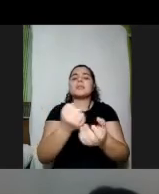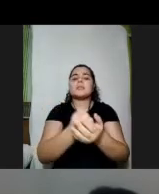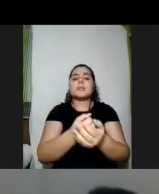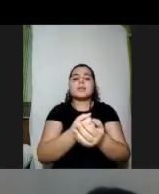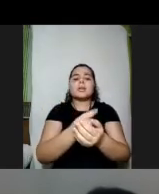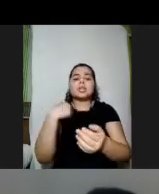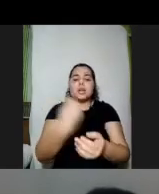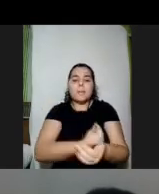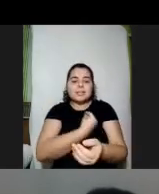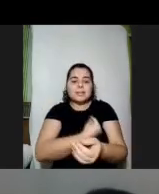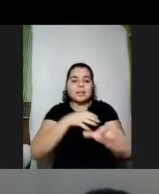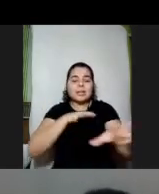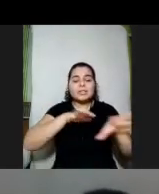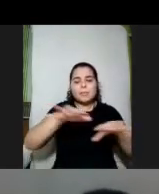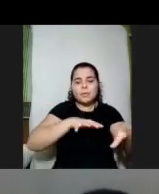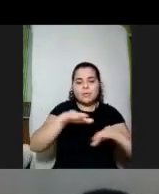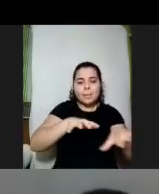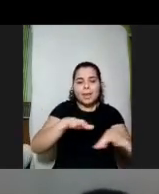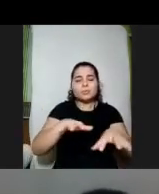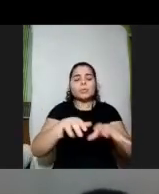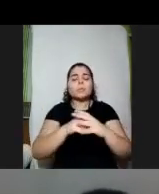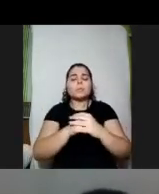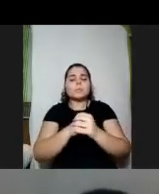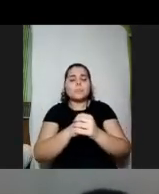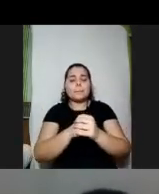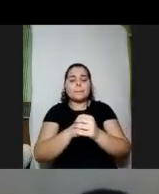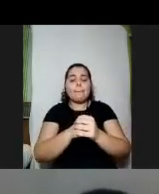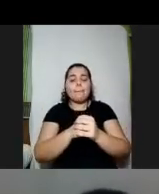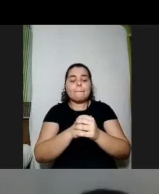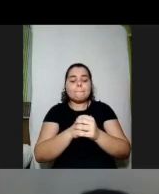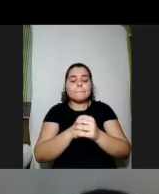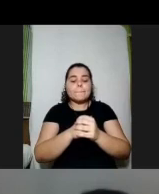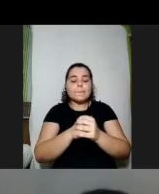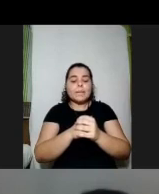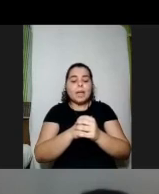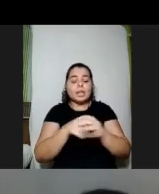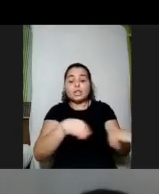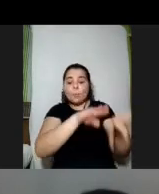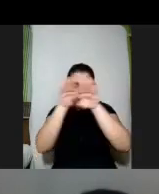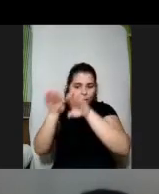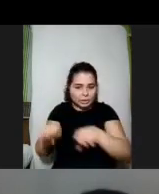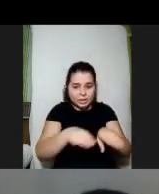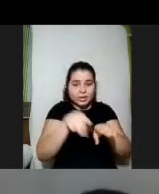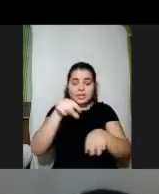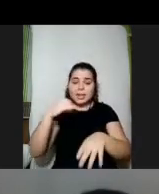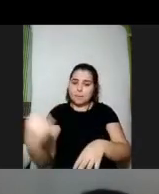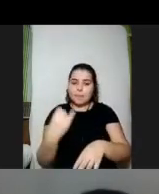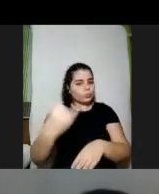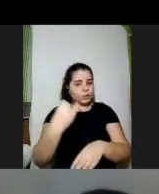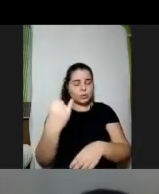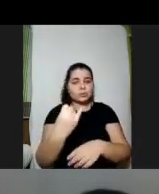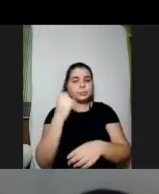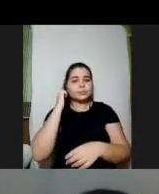grupo dessa sociedade em condições de equidade então isso é super importante Lucas a gente